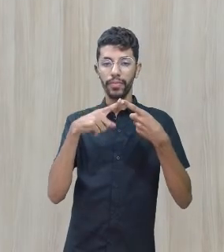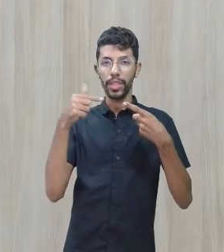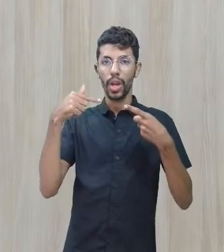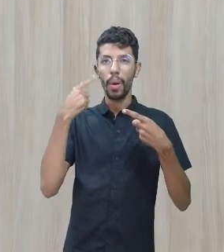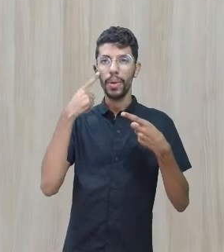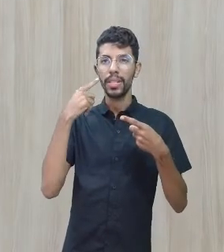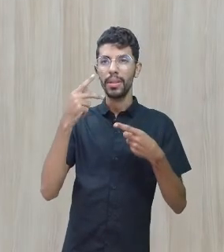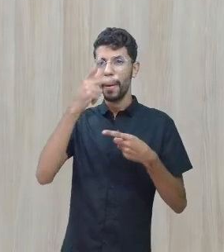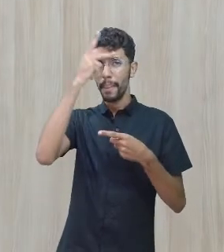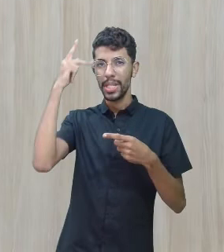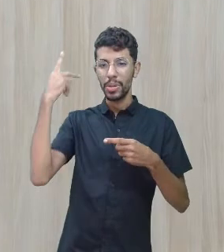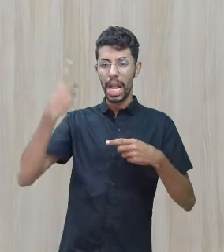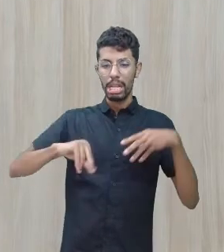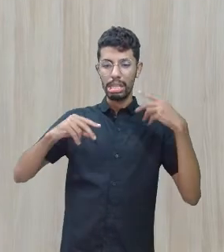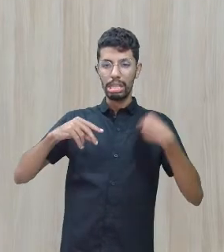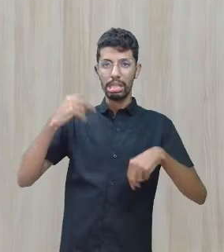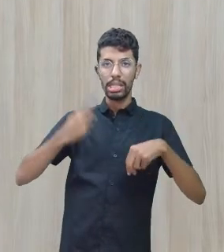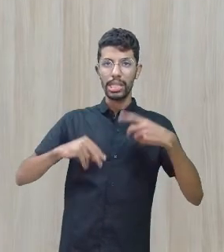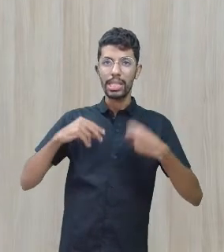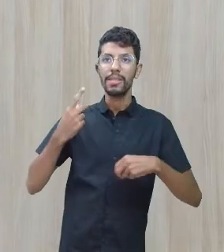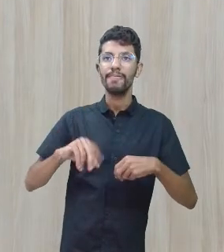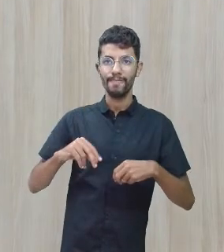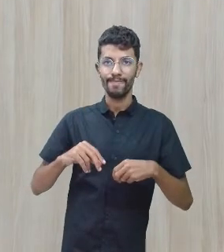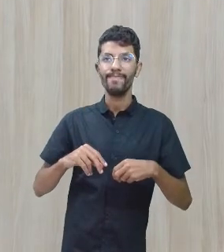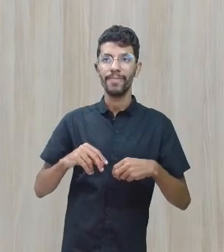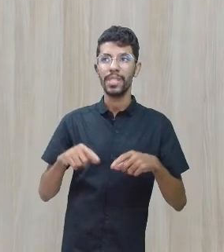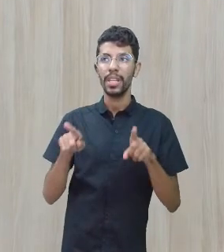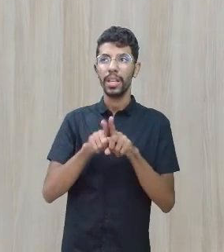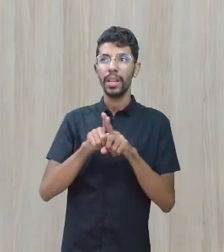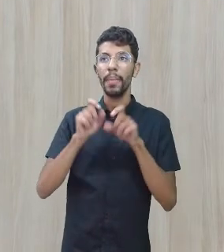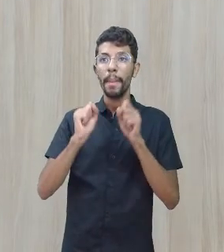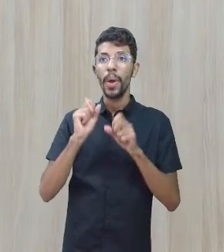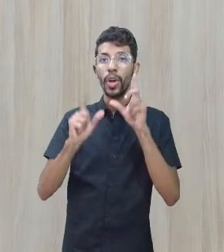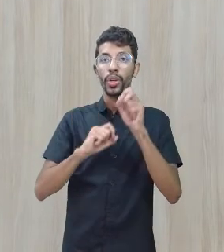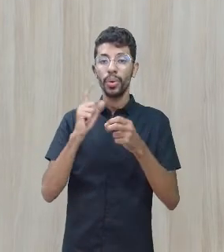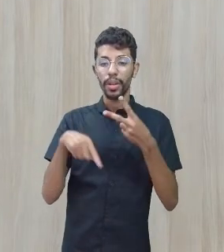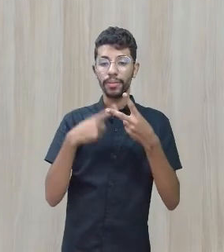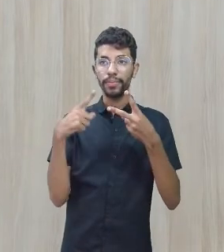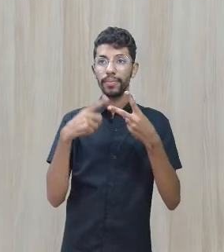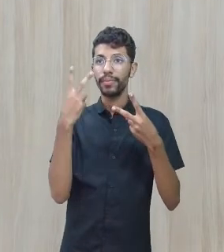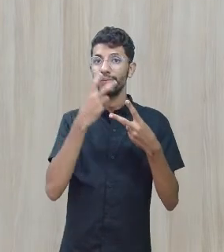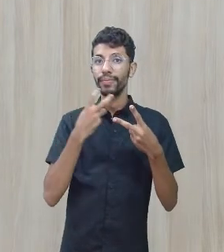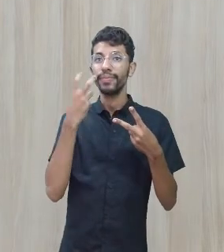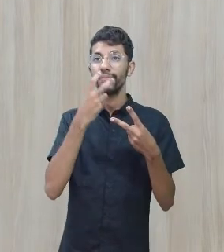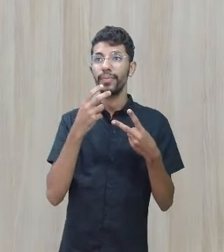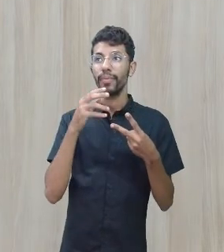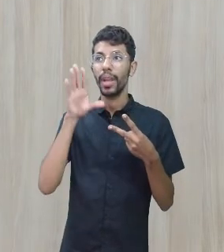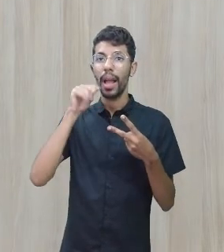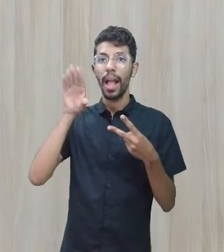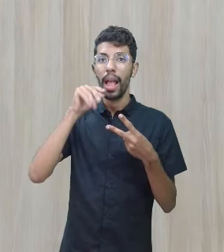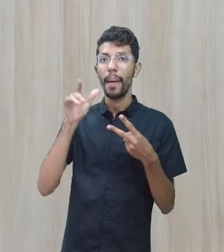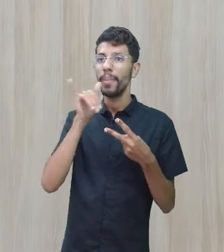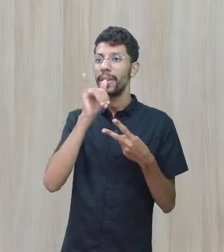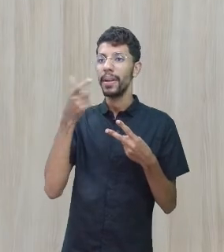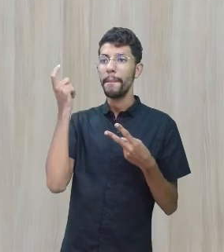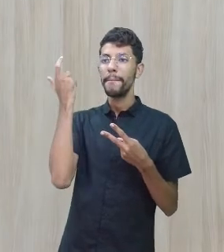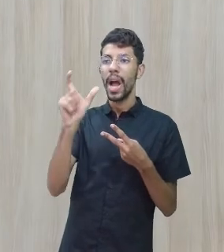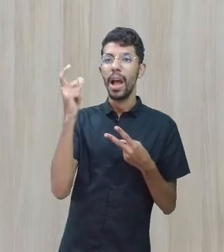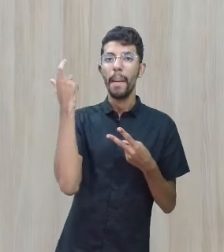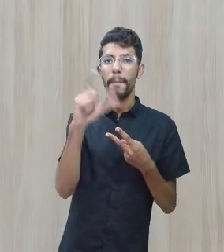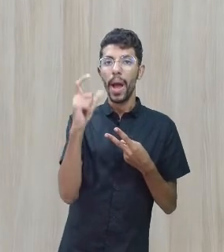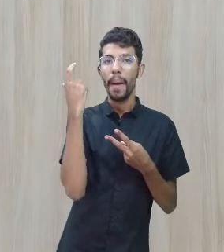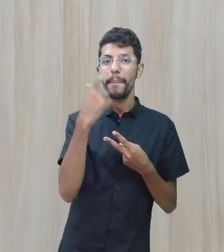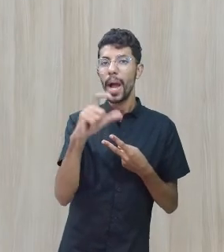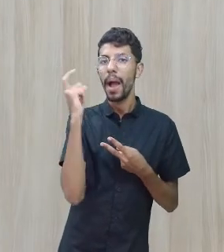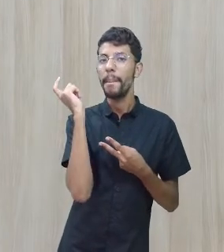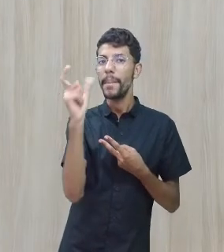Você é agredida e também pode ser verbalmente. Além da agressão, você tem palavras que lhe